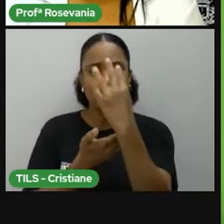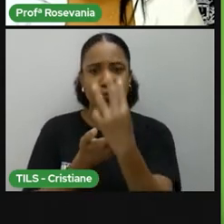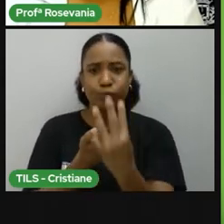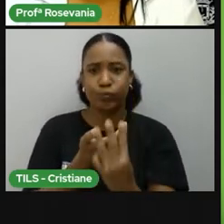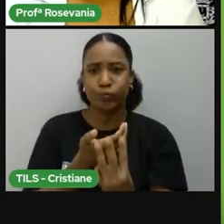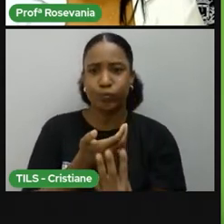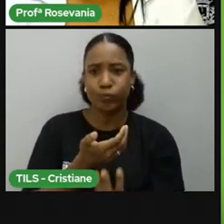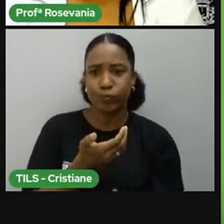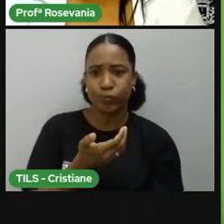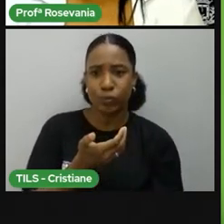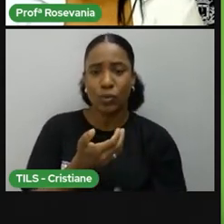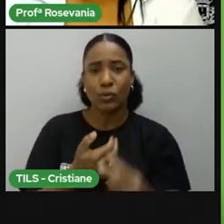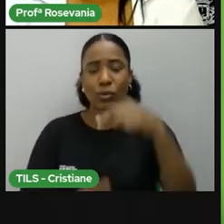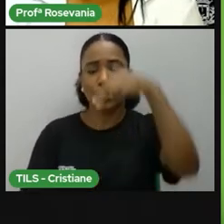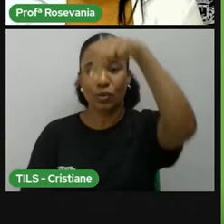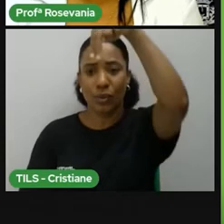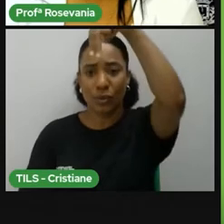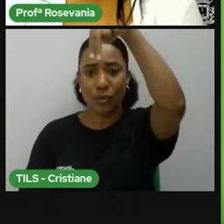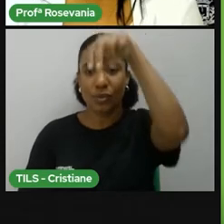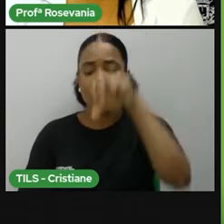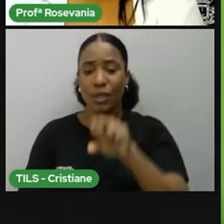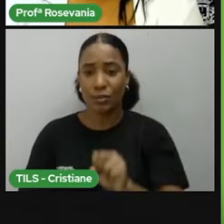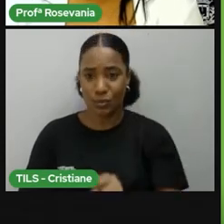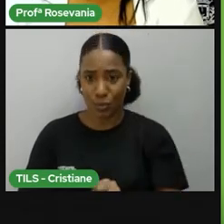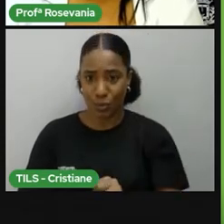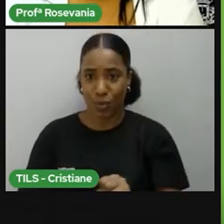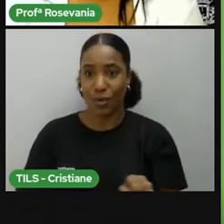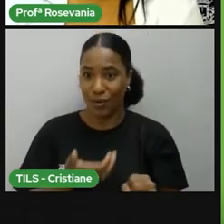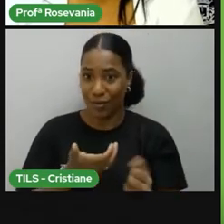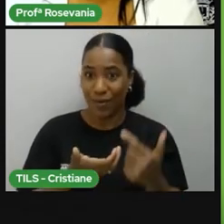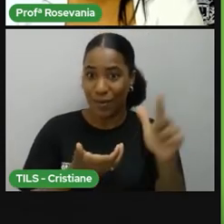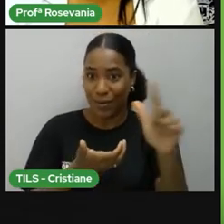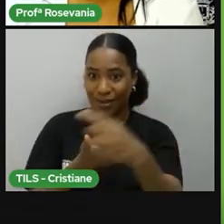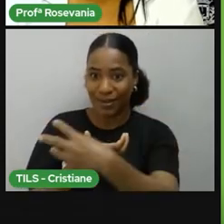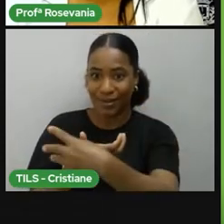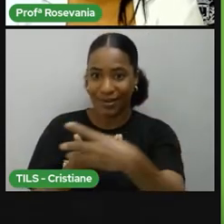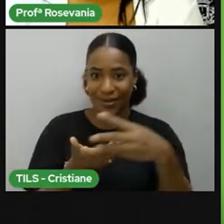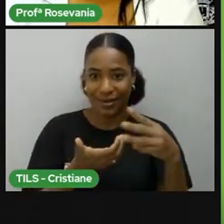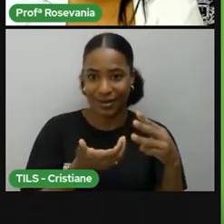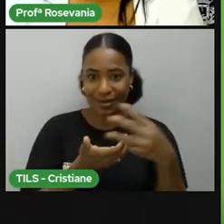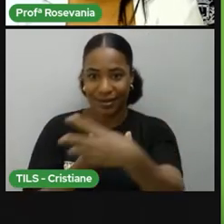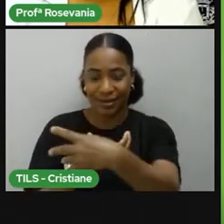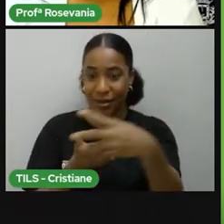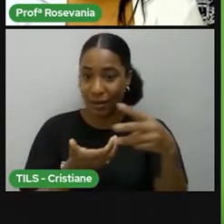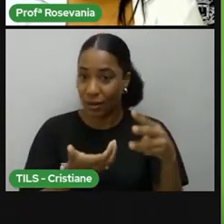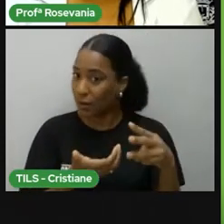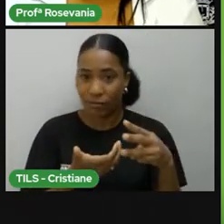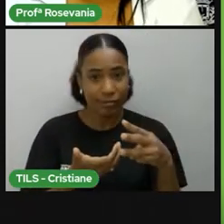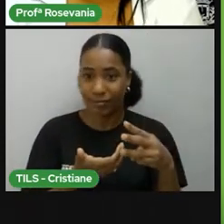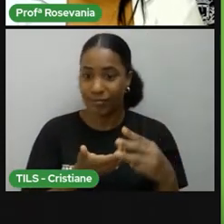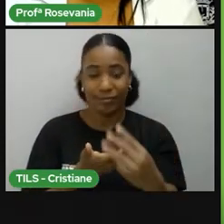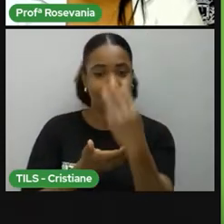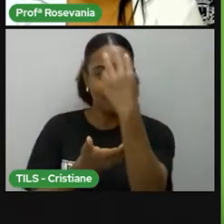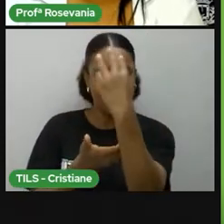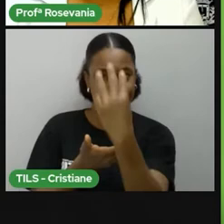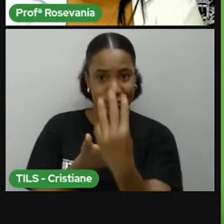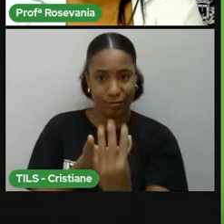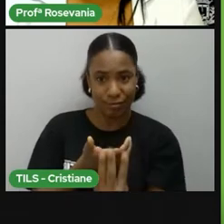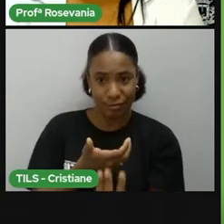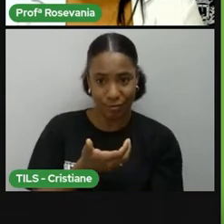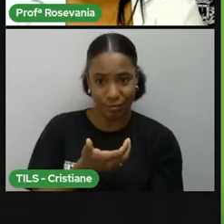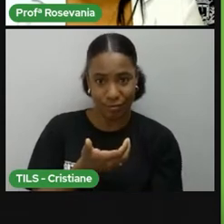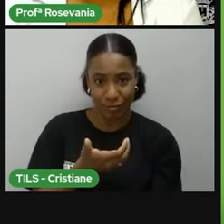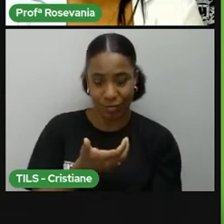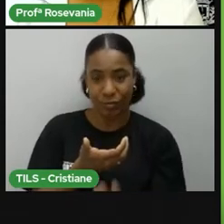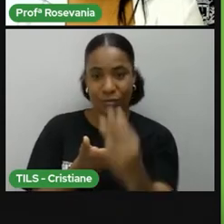polo a outro. Os meridianos, eles são somente de um polo a outro, né? Todos esses